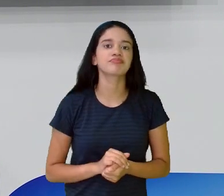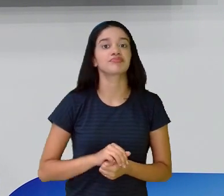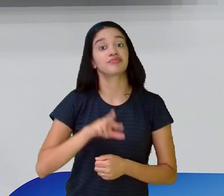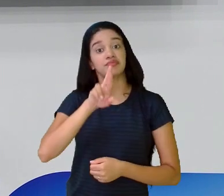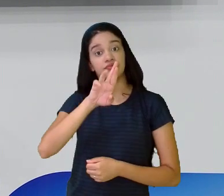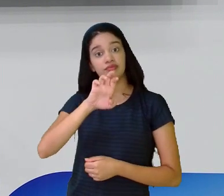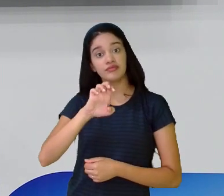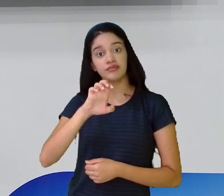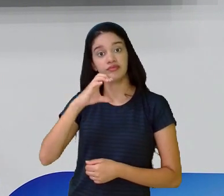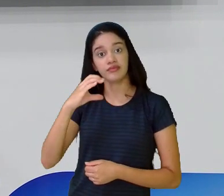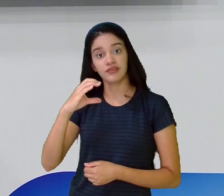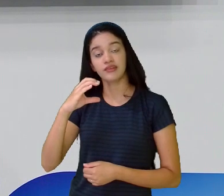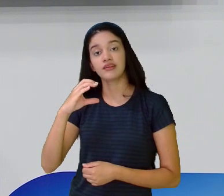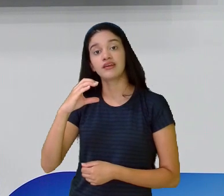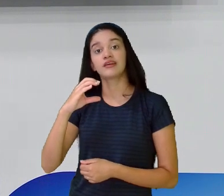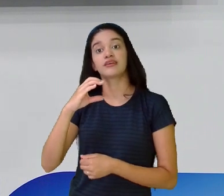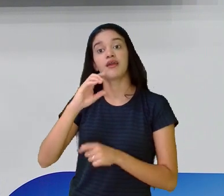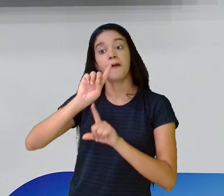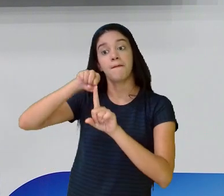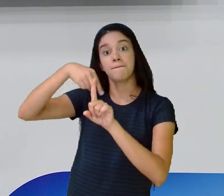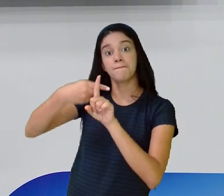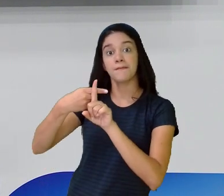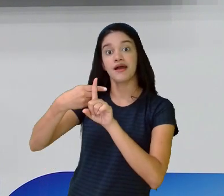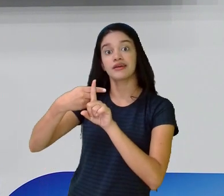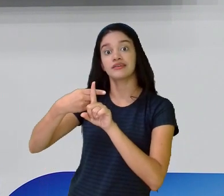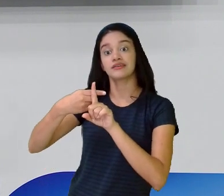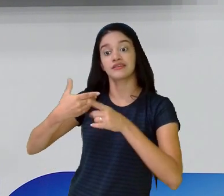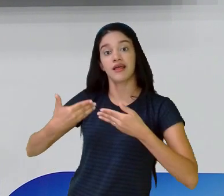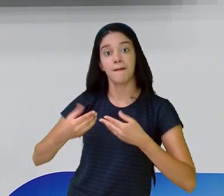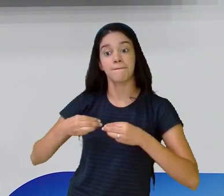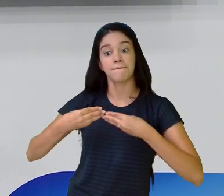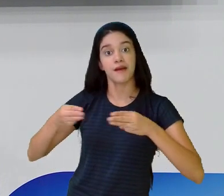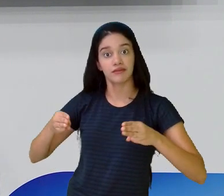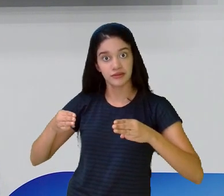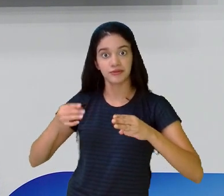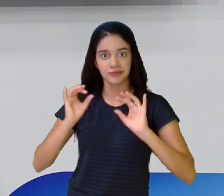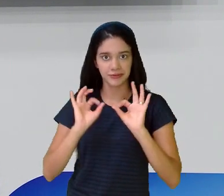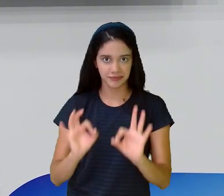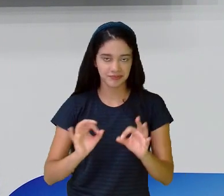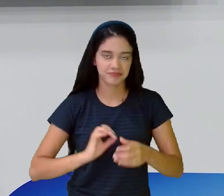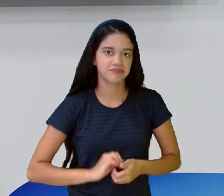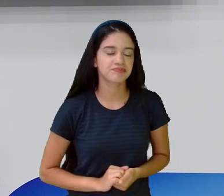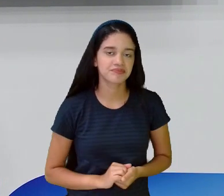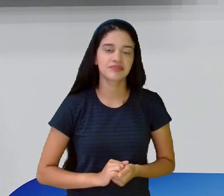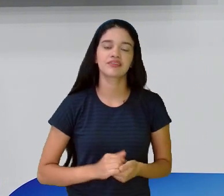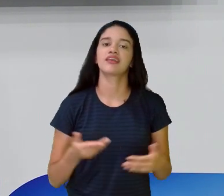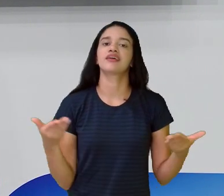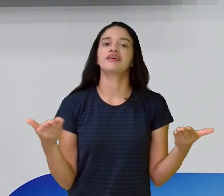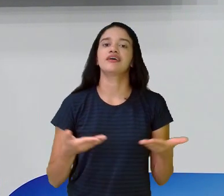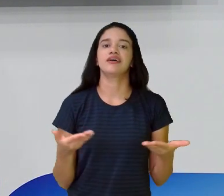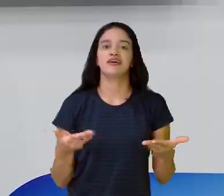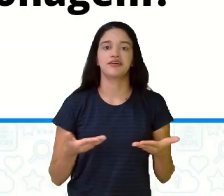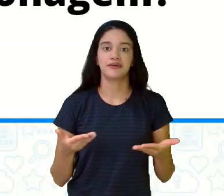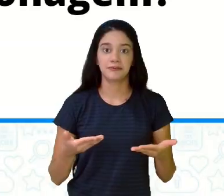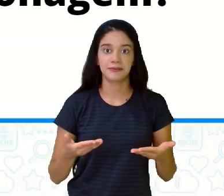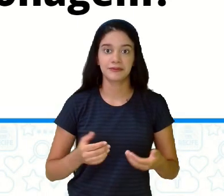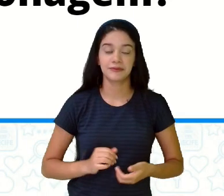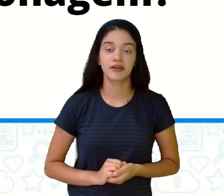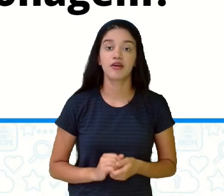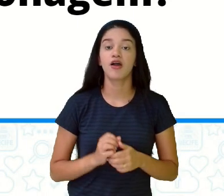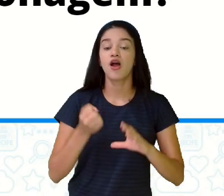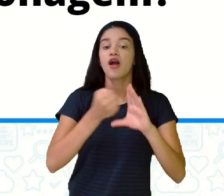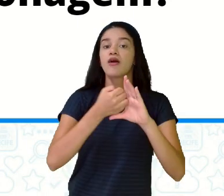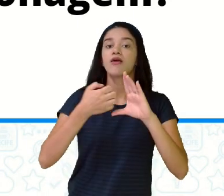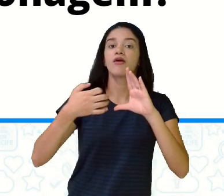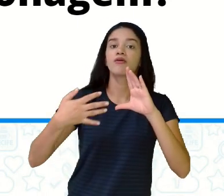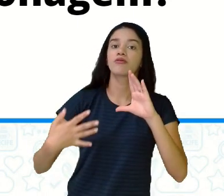REC mais sua matrícula. REC, R, C, mais a sua matrícula. E, quais